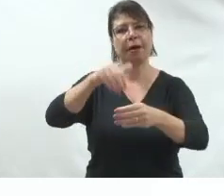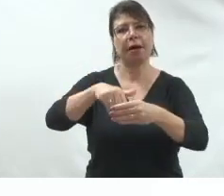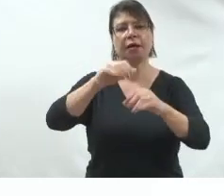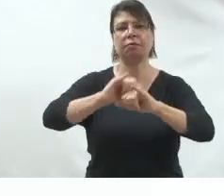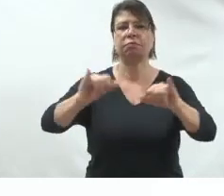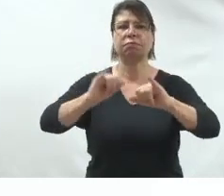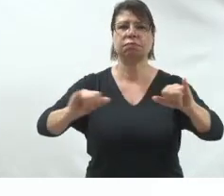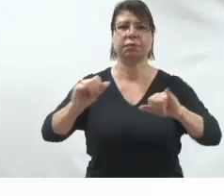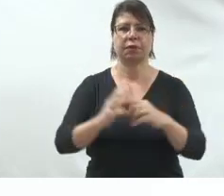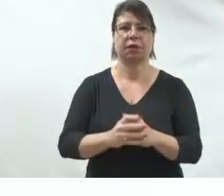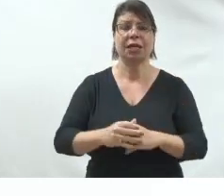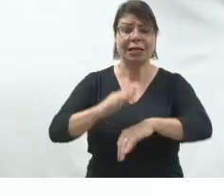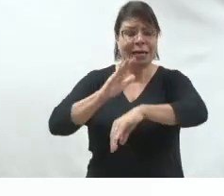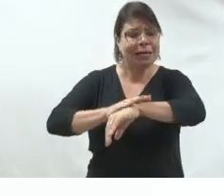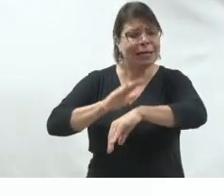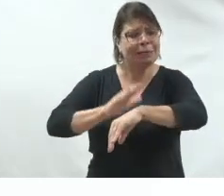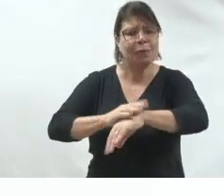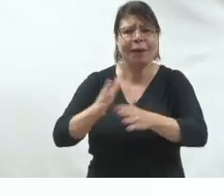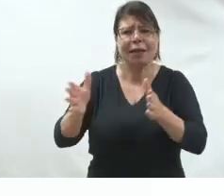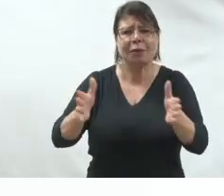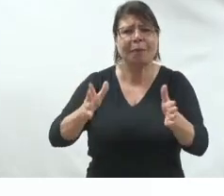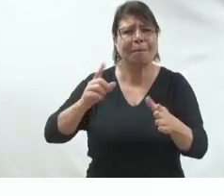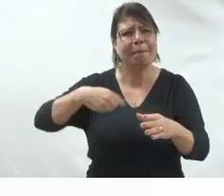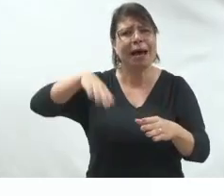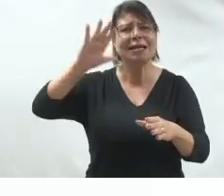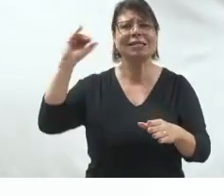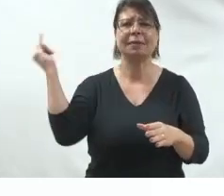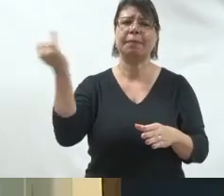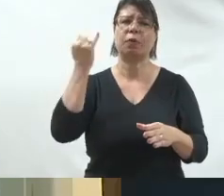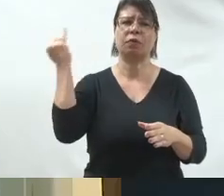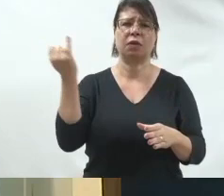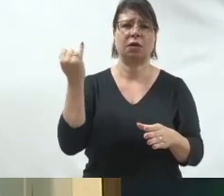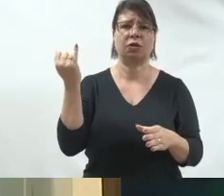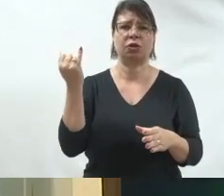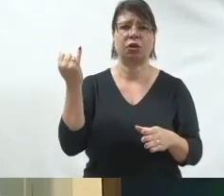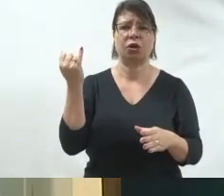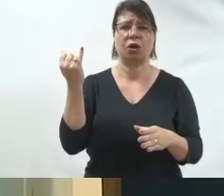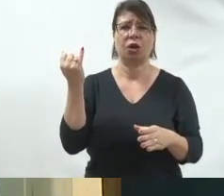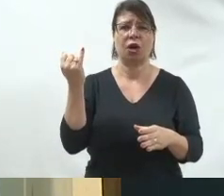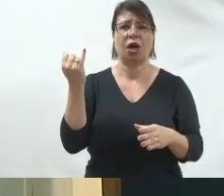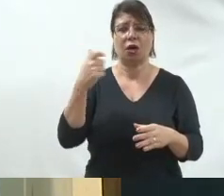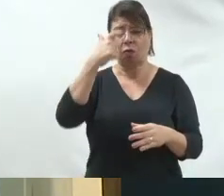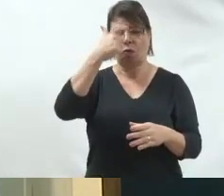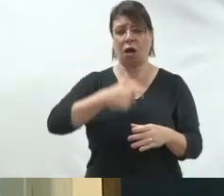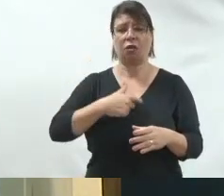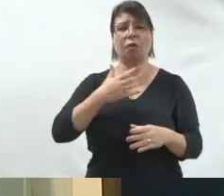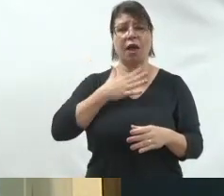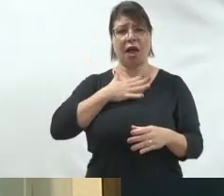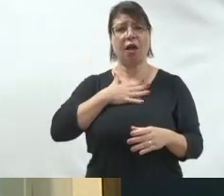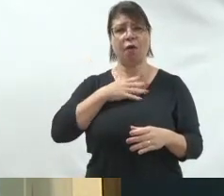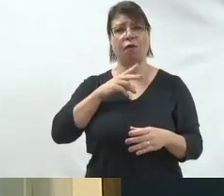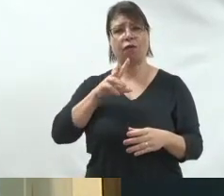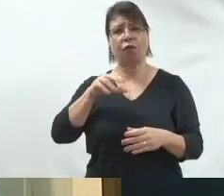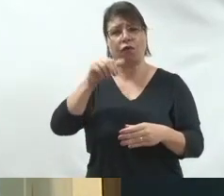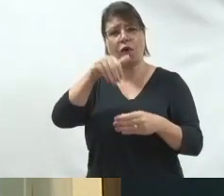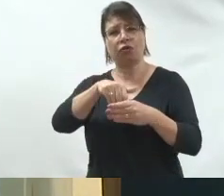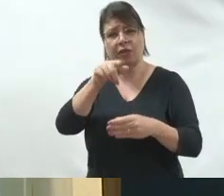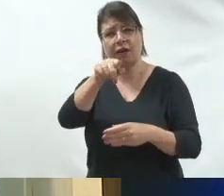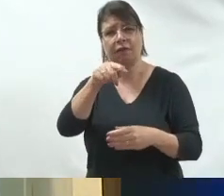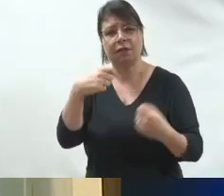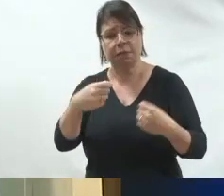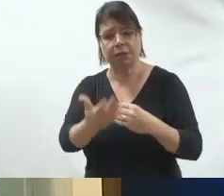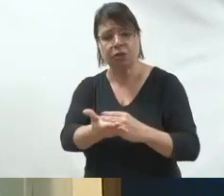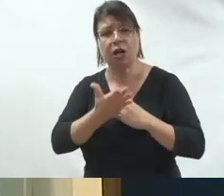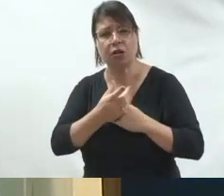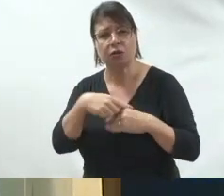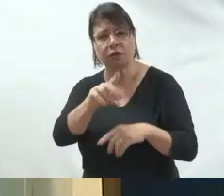naquele momento mais importante que o eleitor precisa de você, que é no momento da urna. E vamos imaginar, o Marcelo